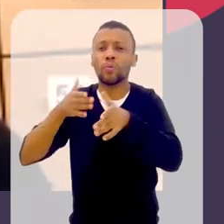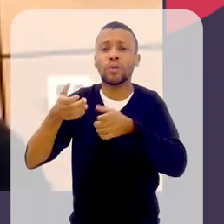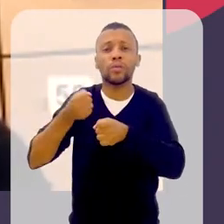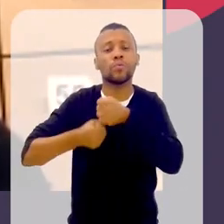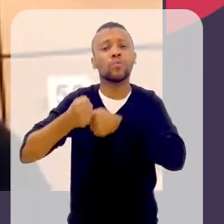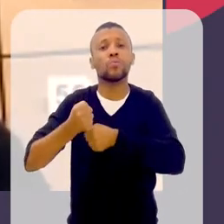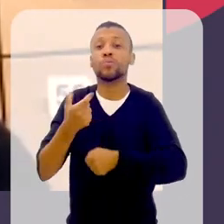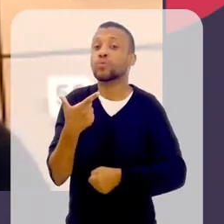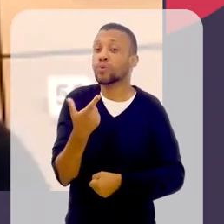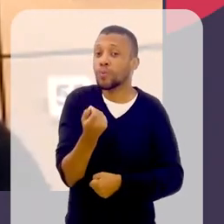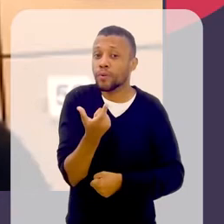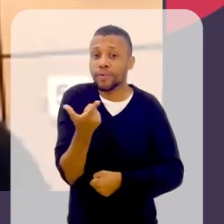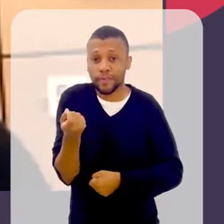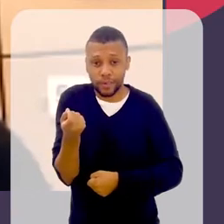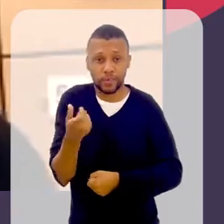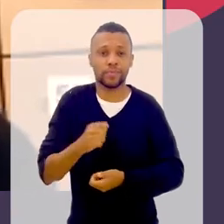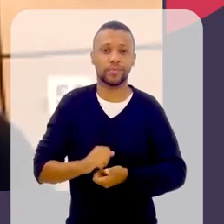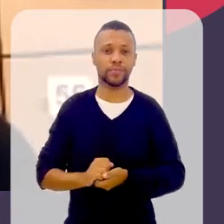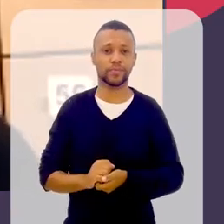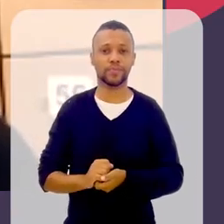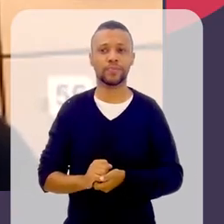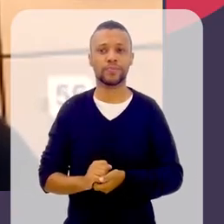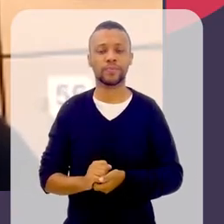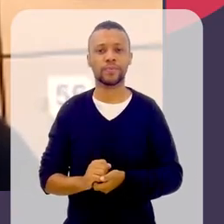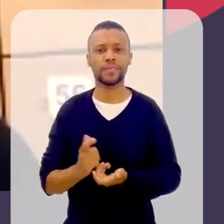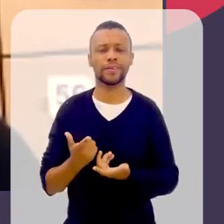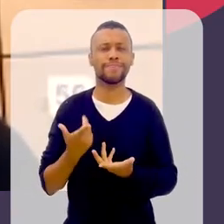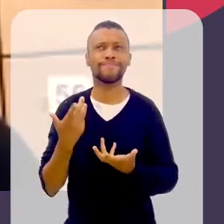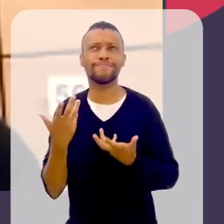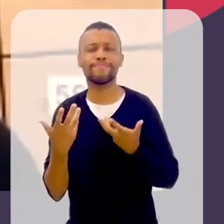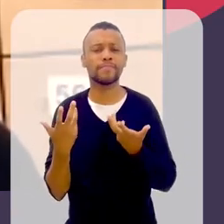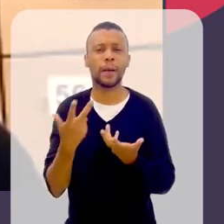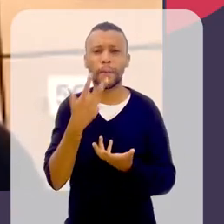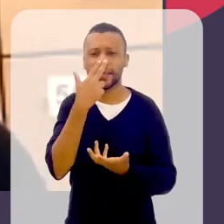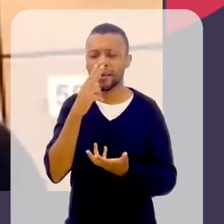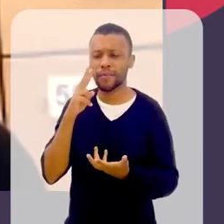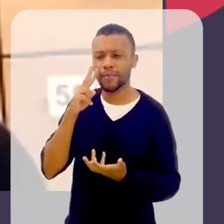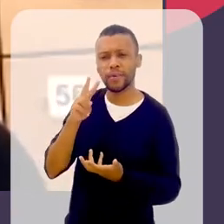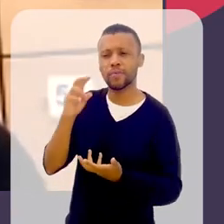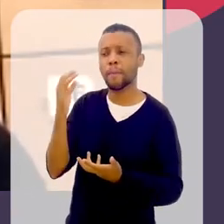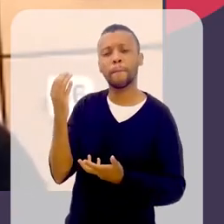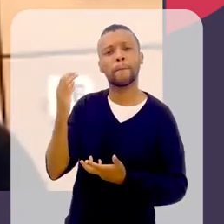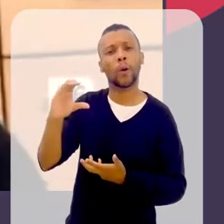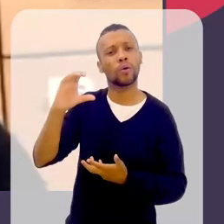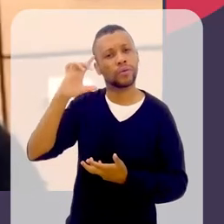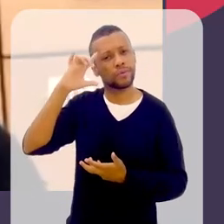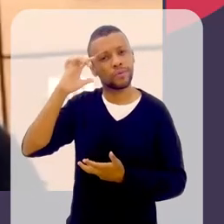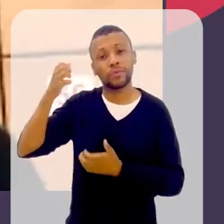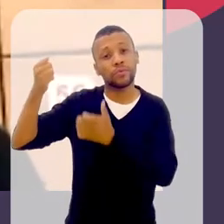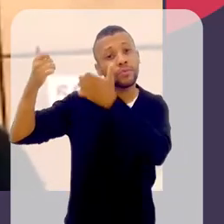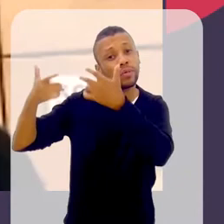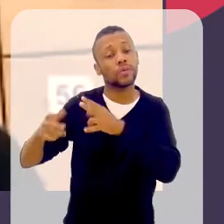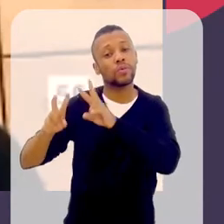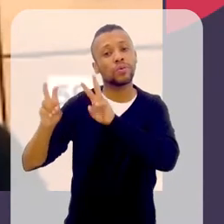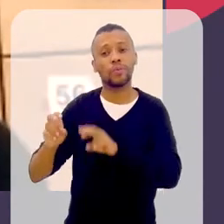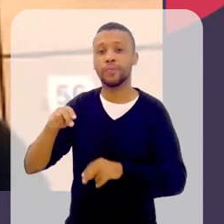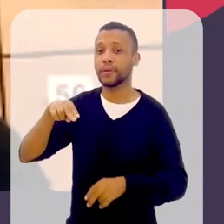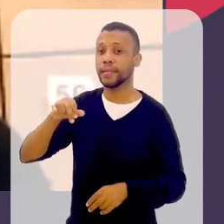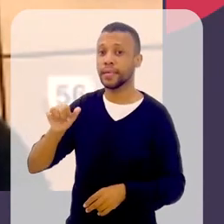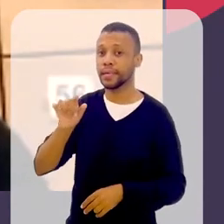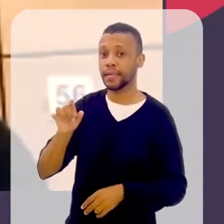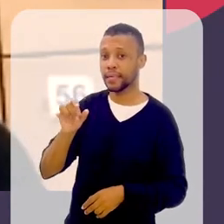2019, 2020, porque eu fiz um post no meu Instagram falando sobre a Nísia